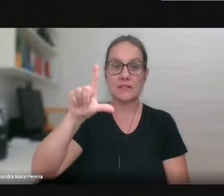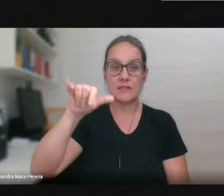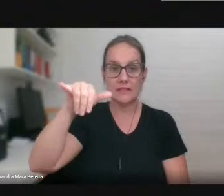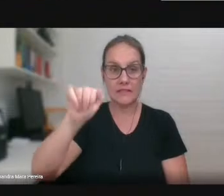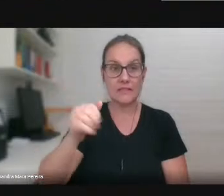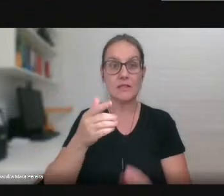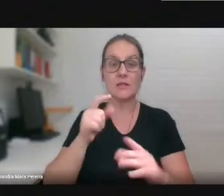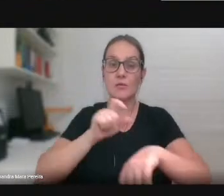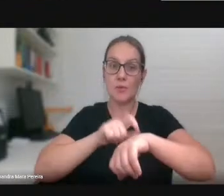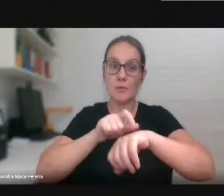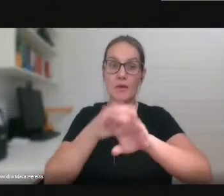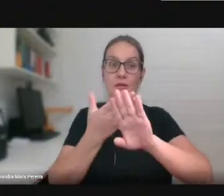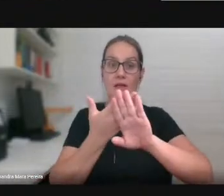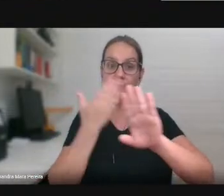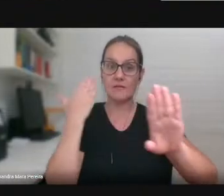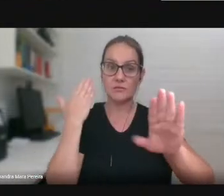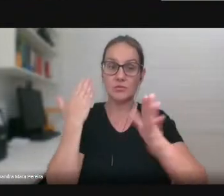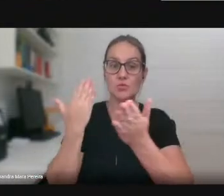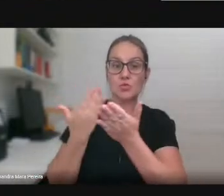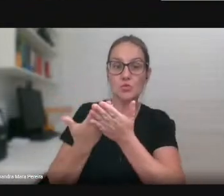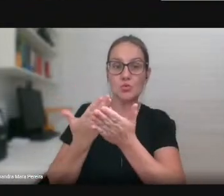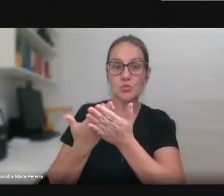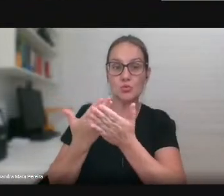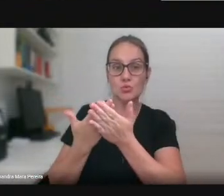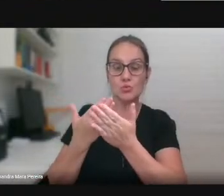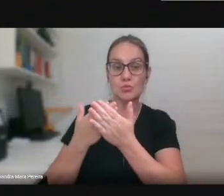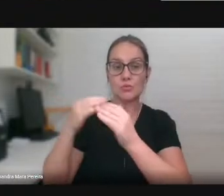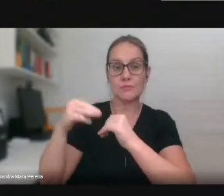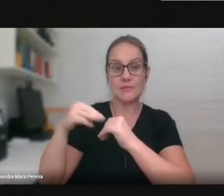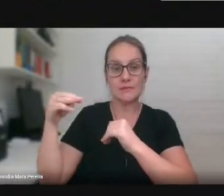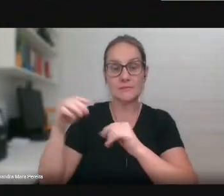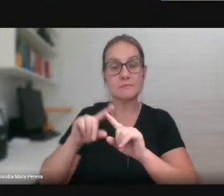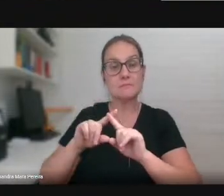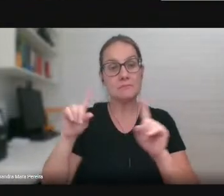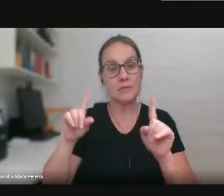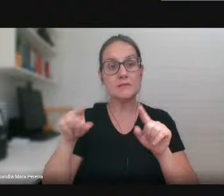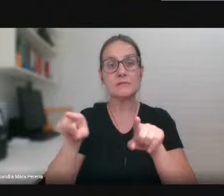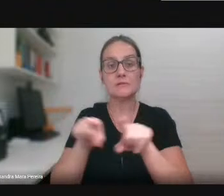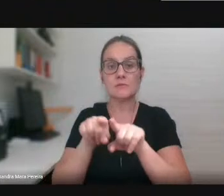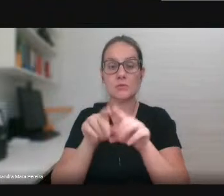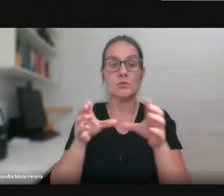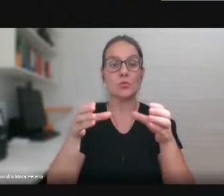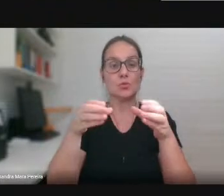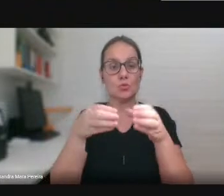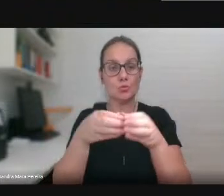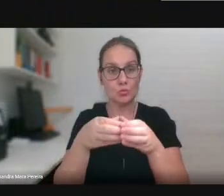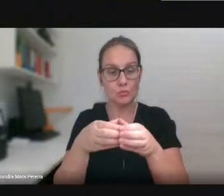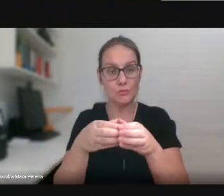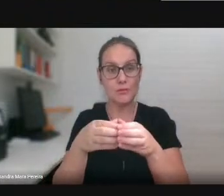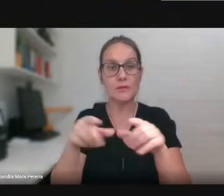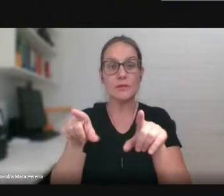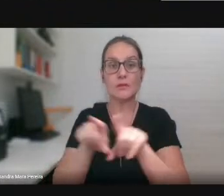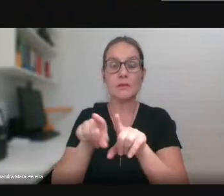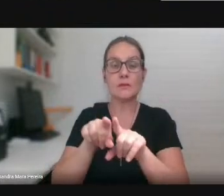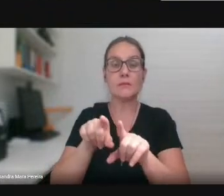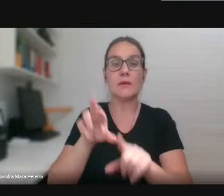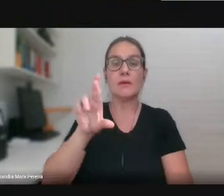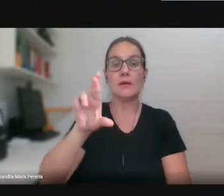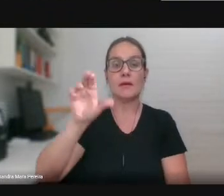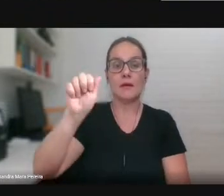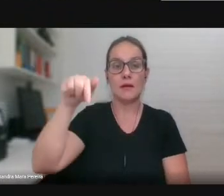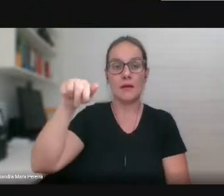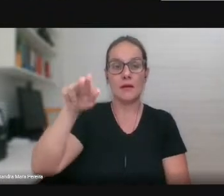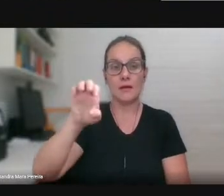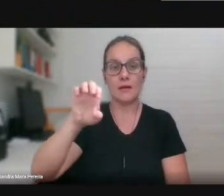afastada para estudos de pós-graduação, mas também faz parte do grupo da editora, e a Raquel, que é uma